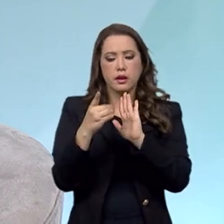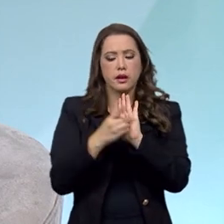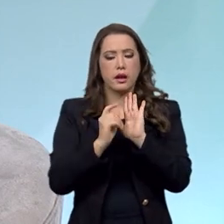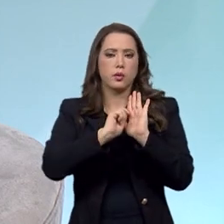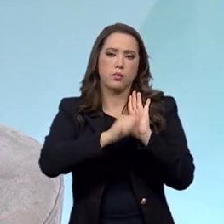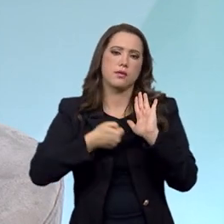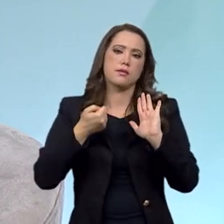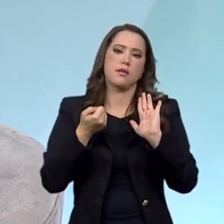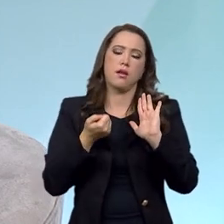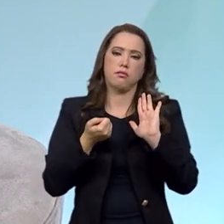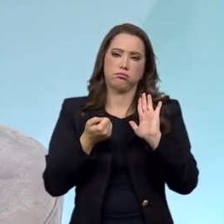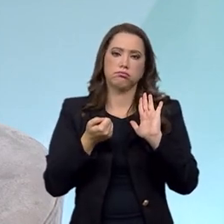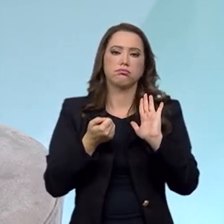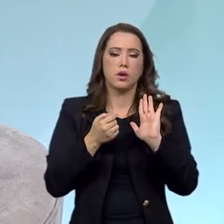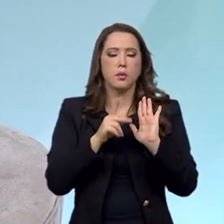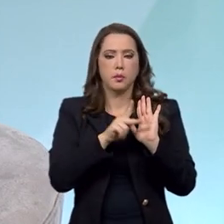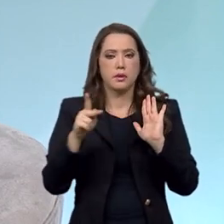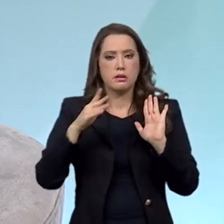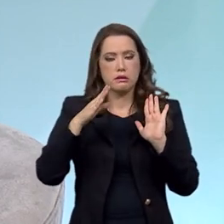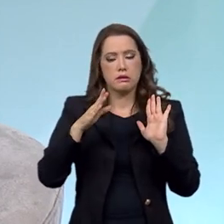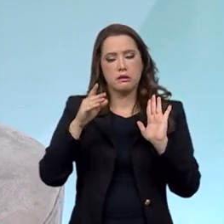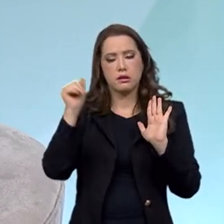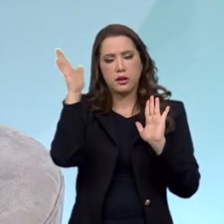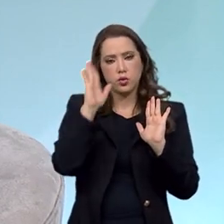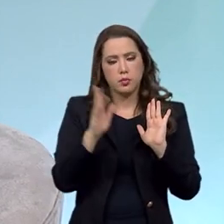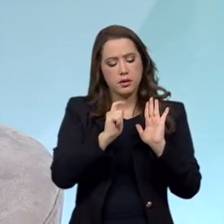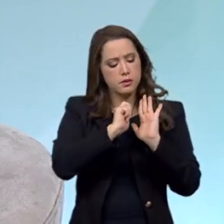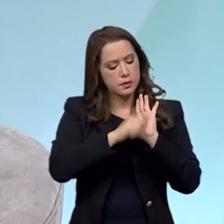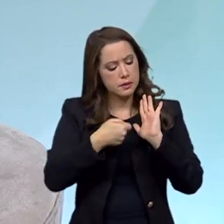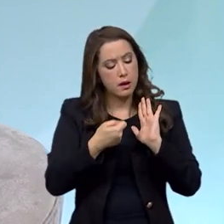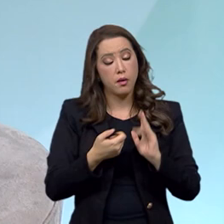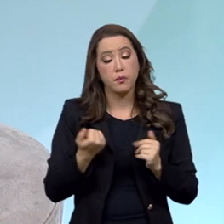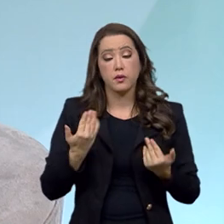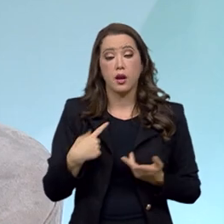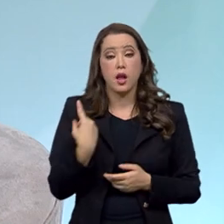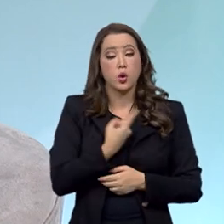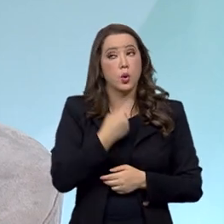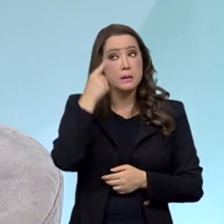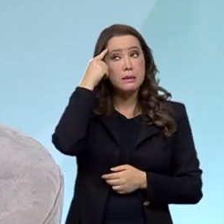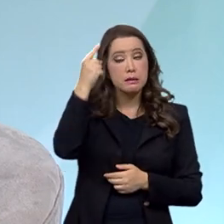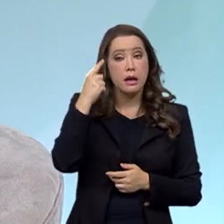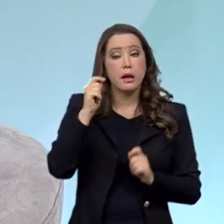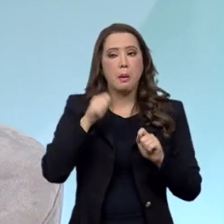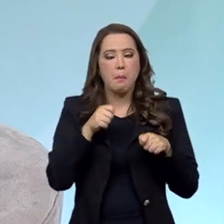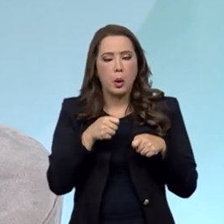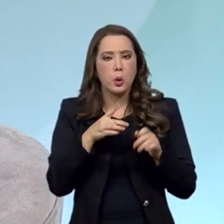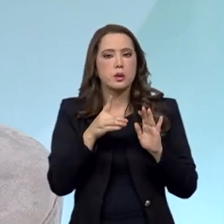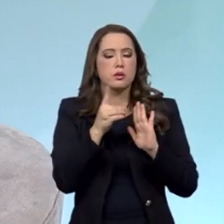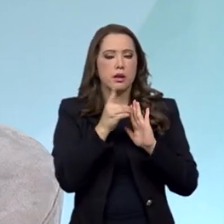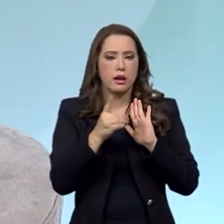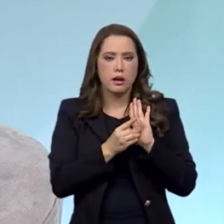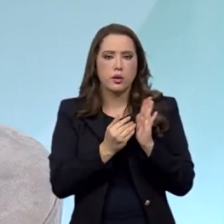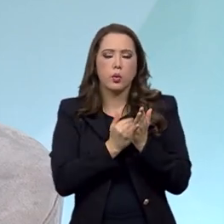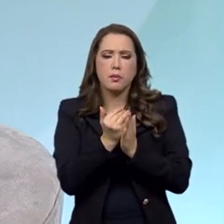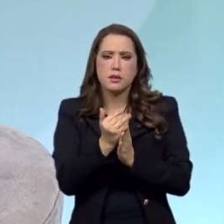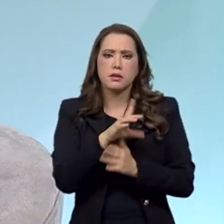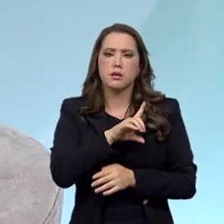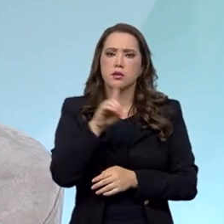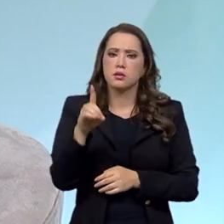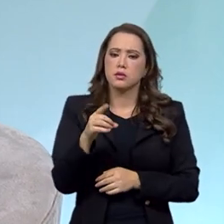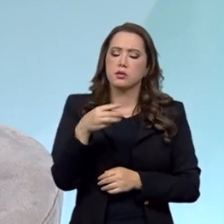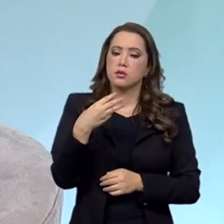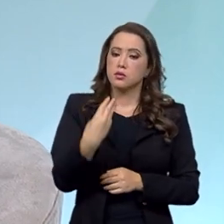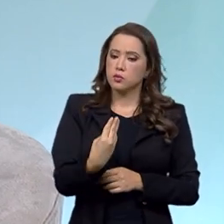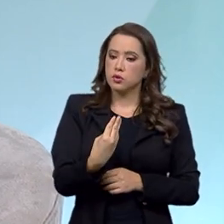aprovação pelo Presidente da República. A nossa ideia é que o decreto possa entrar em vigor no dia